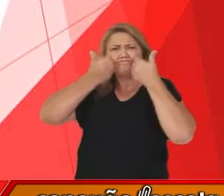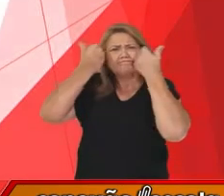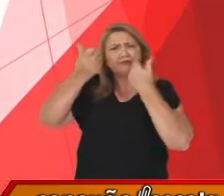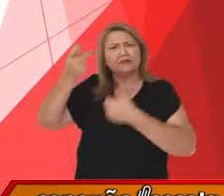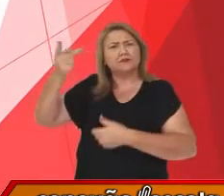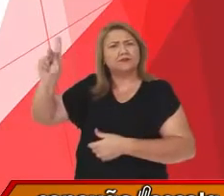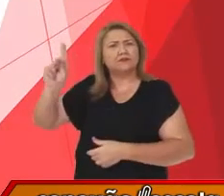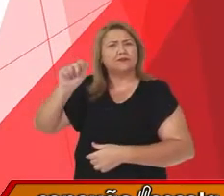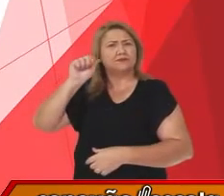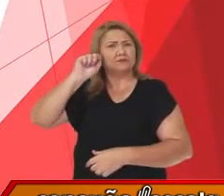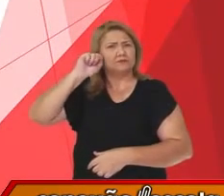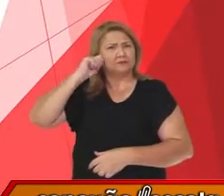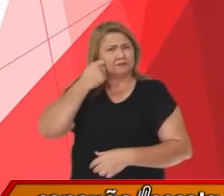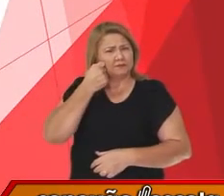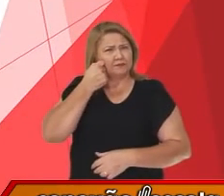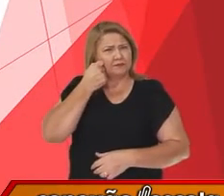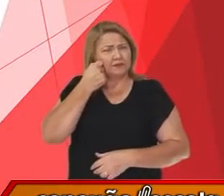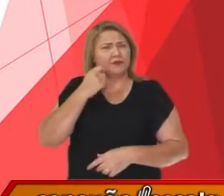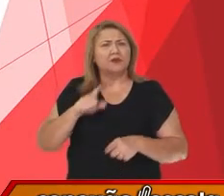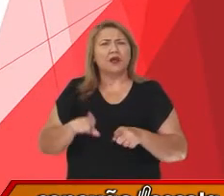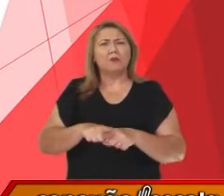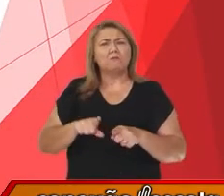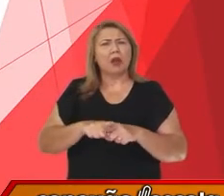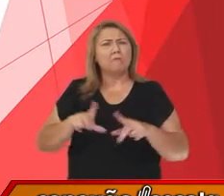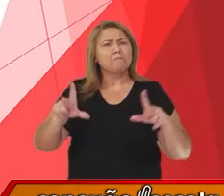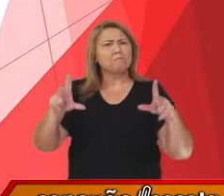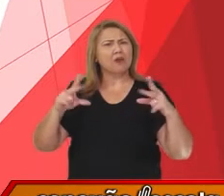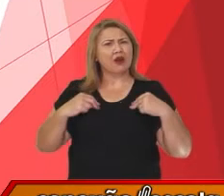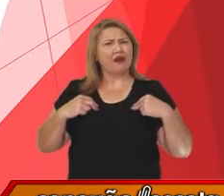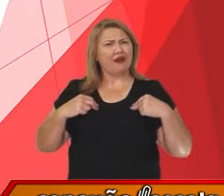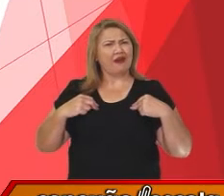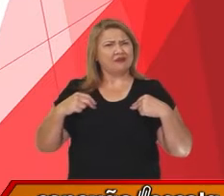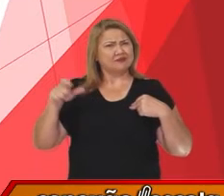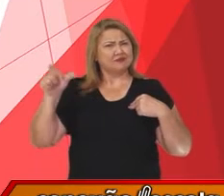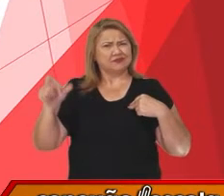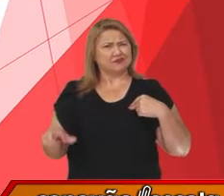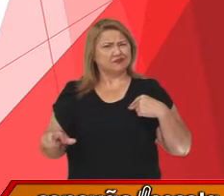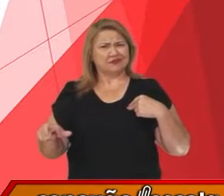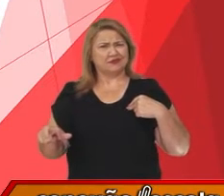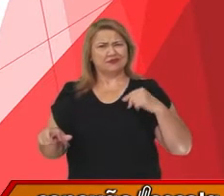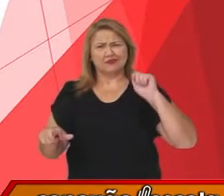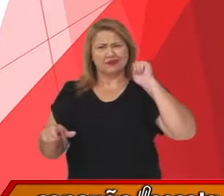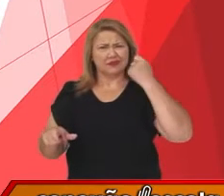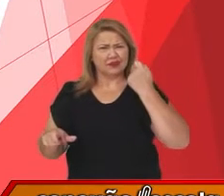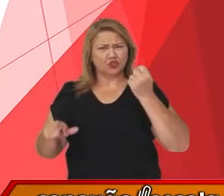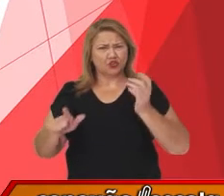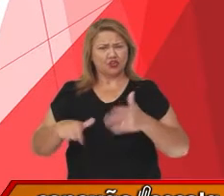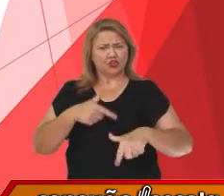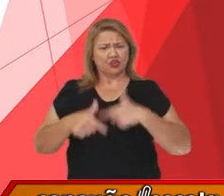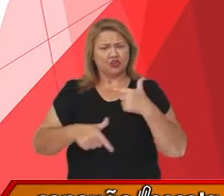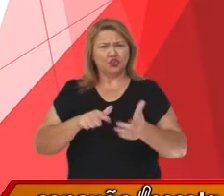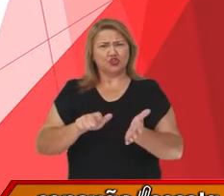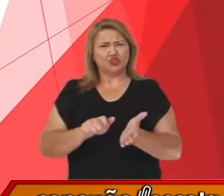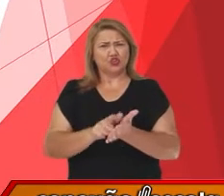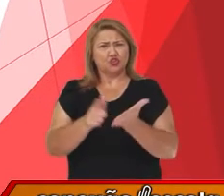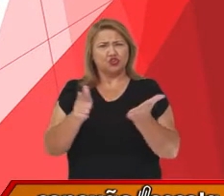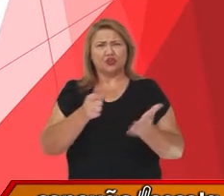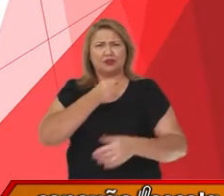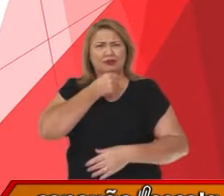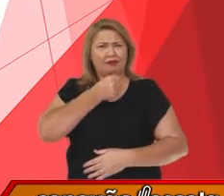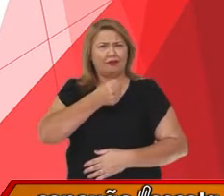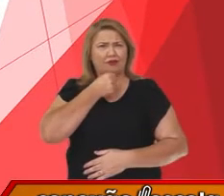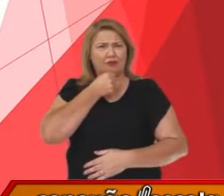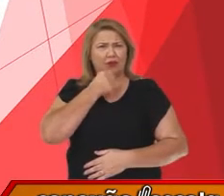ver o desmerecimento por ela ser negra e jornalista. Aí também existe um problema,